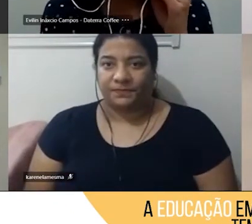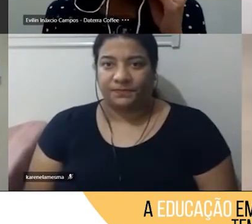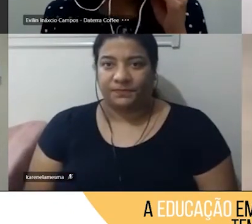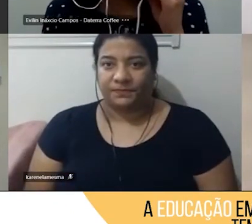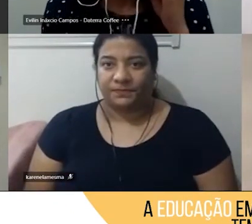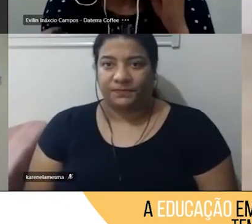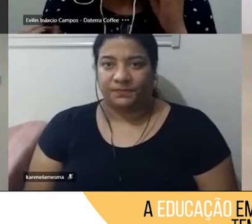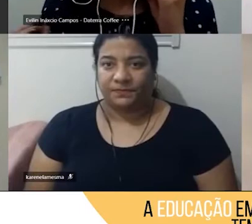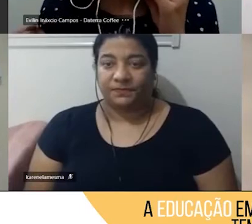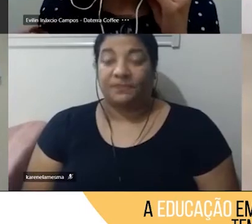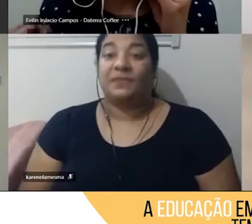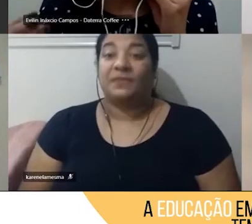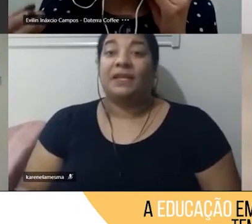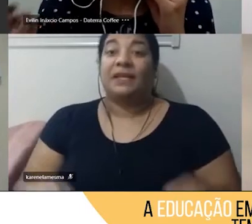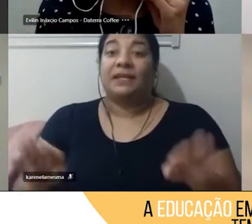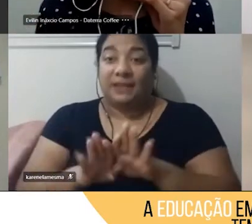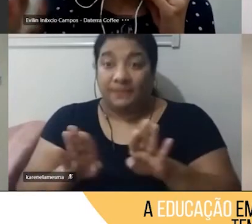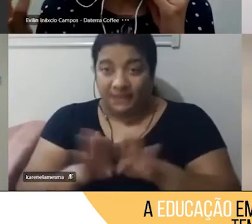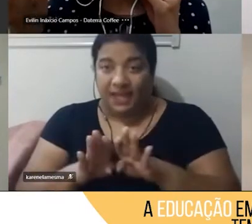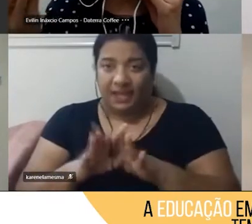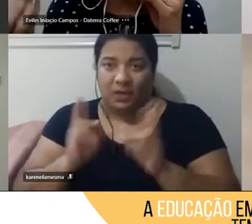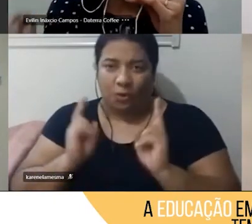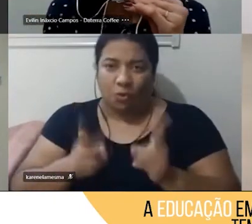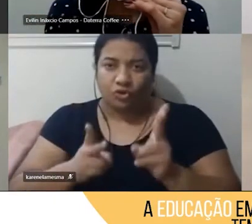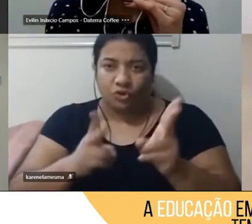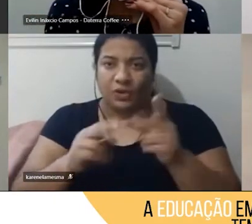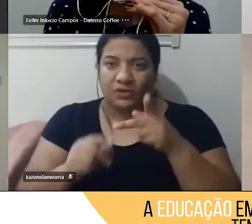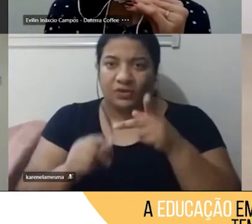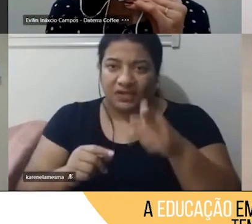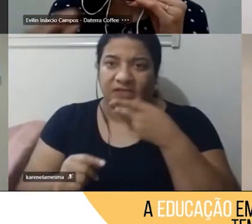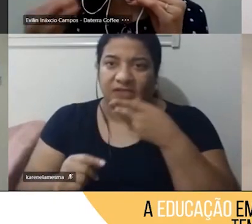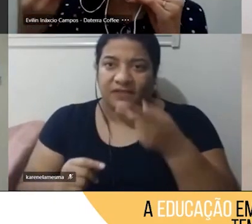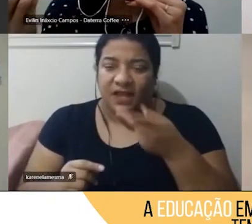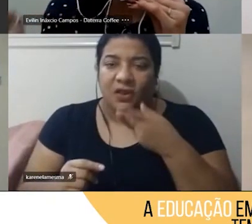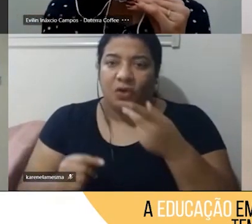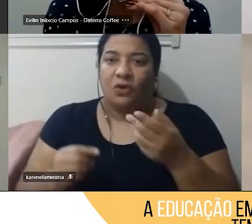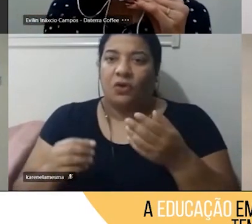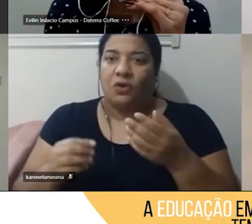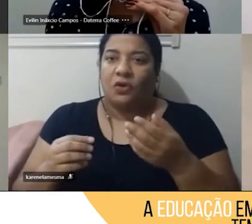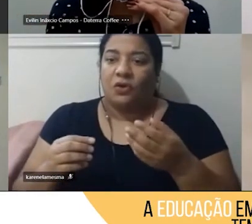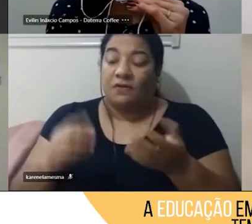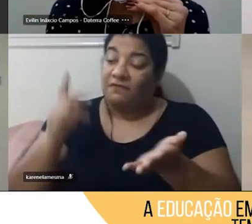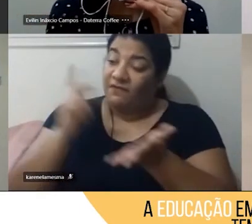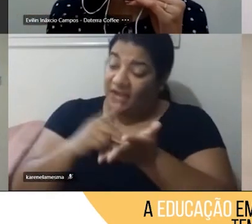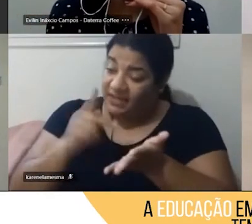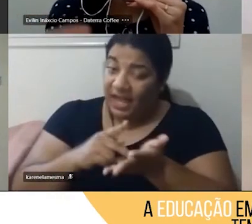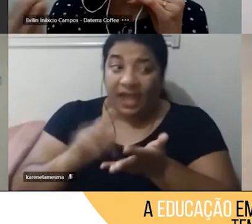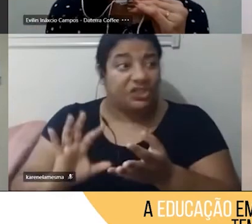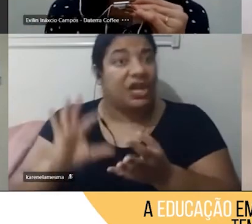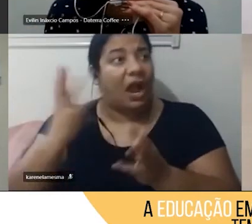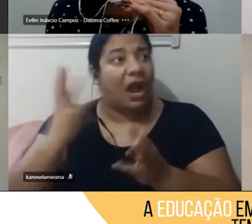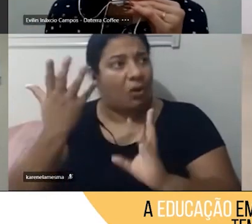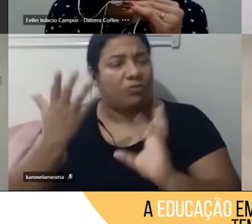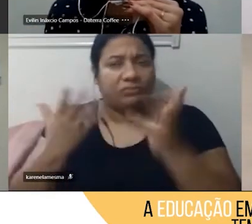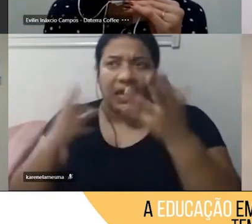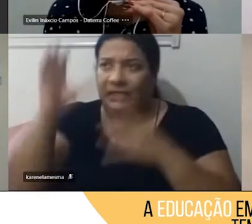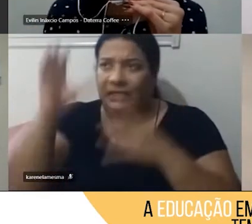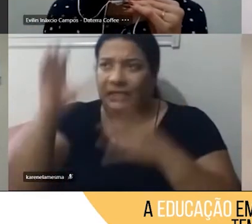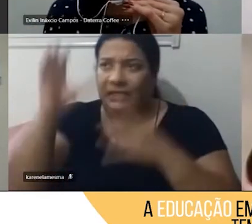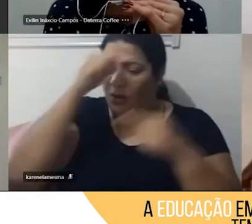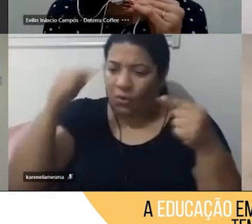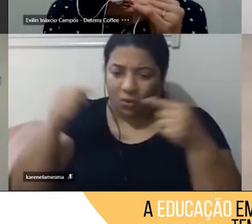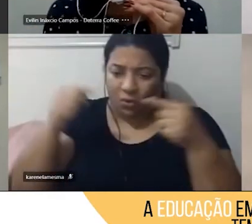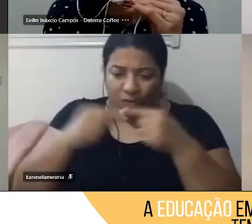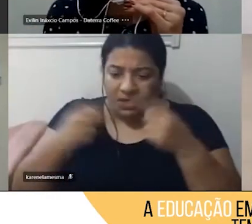E conectando com o que vocês falaram, de trazer para a realidade, para as coisas que acontecem no dia a dia, para os problemas reais que estão